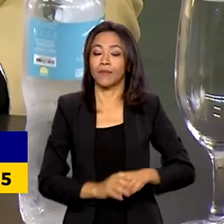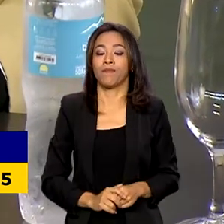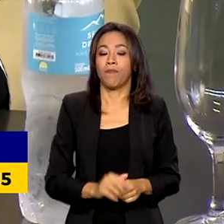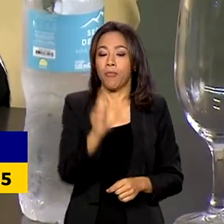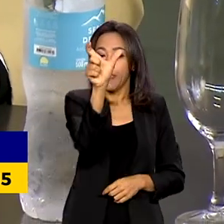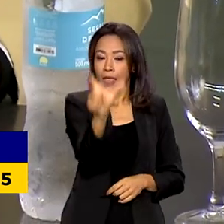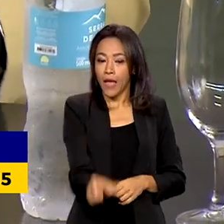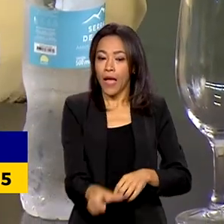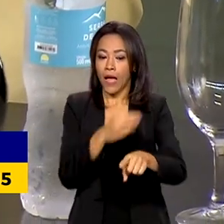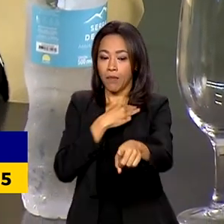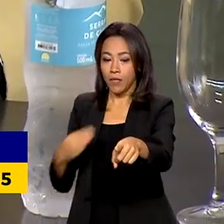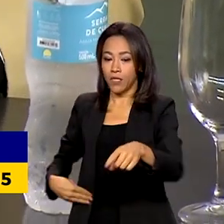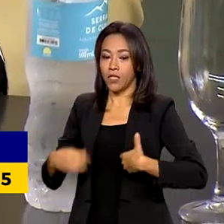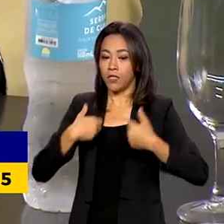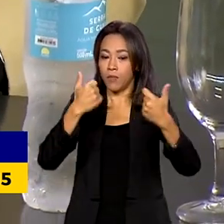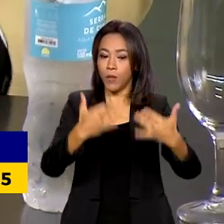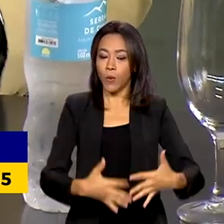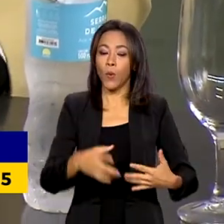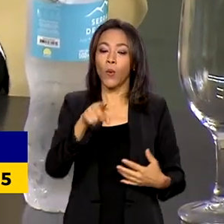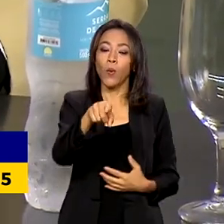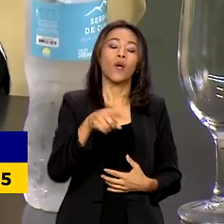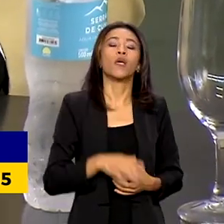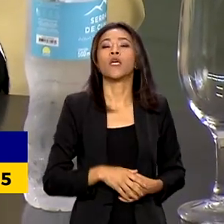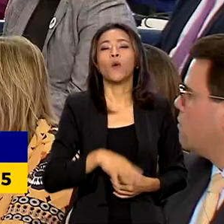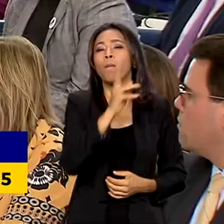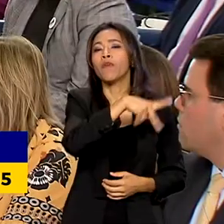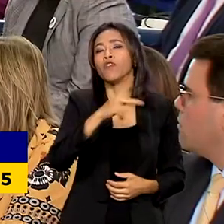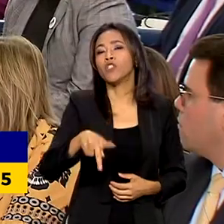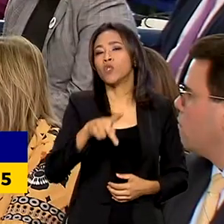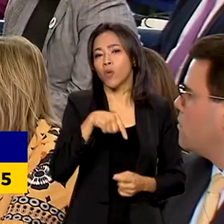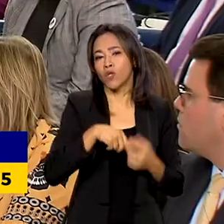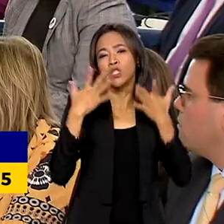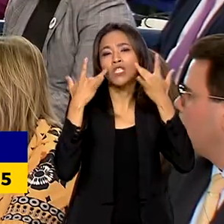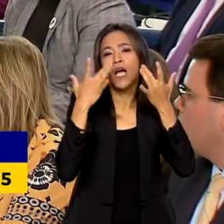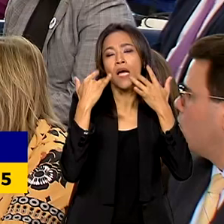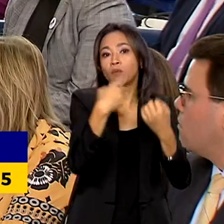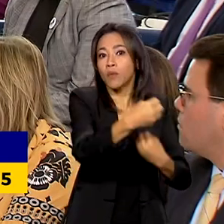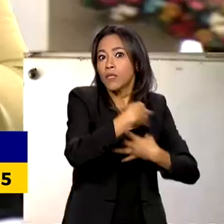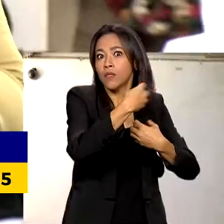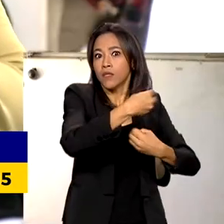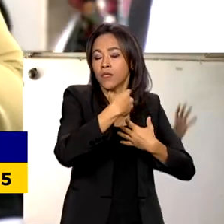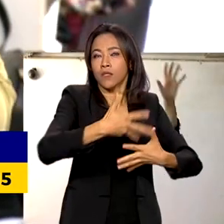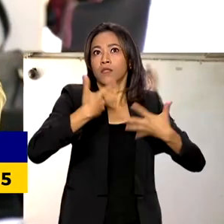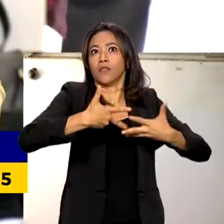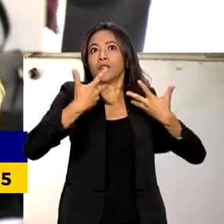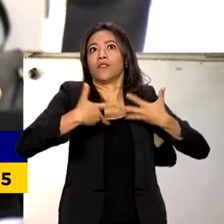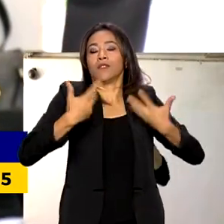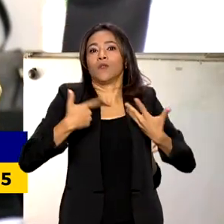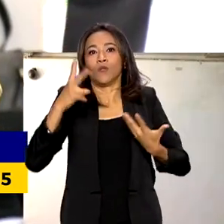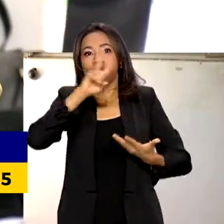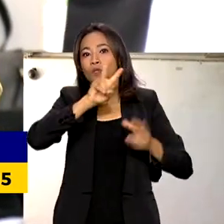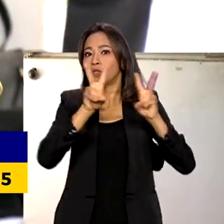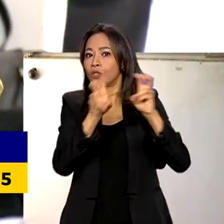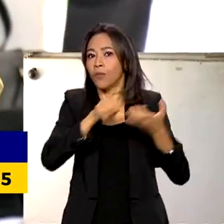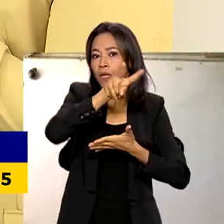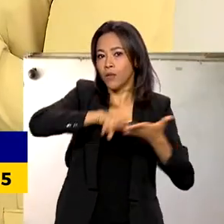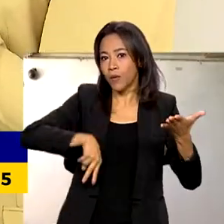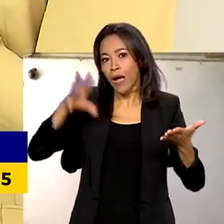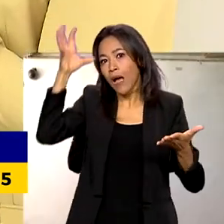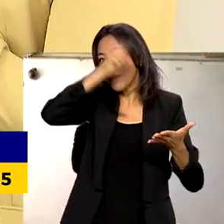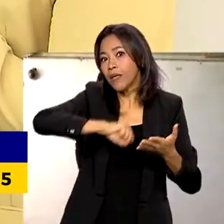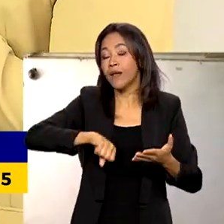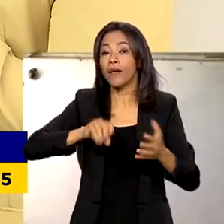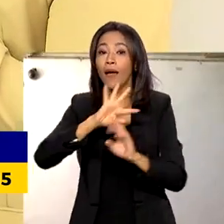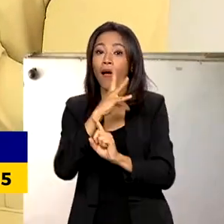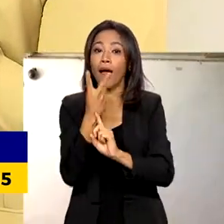lembrou que um professor de teatro despertou nela o interesse pela música. Um exemplo sobre a importância de se aprender arte em sala de aula. É o